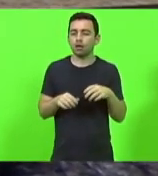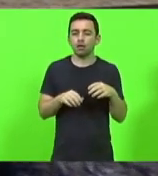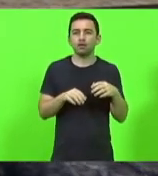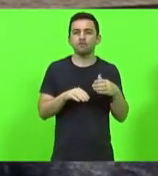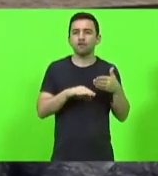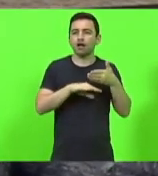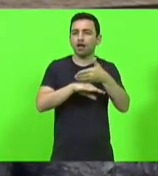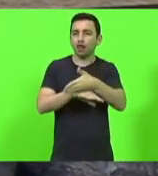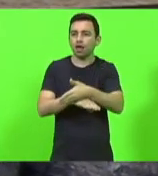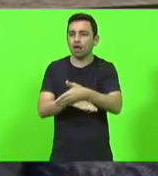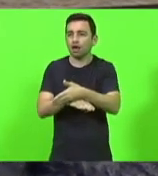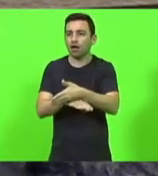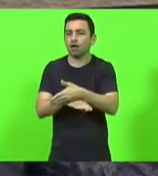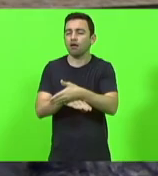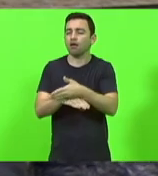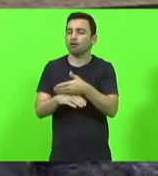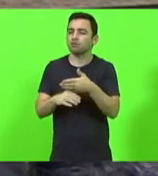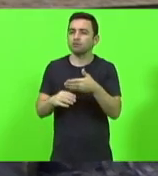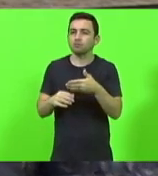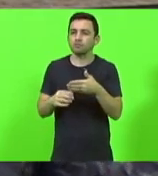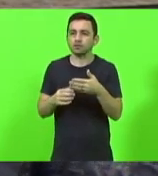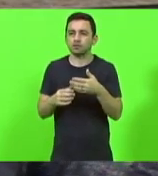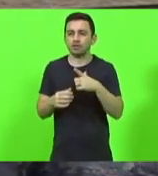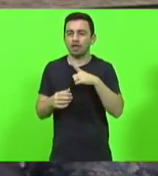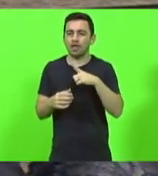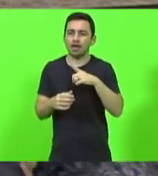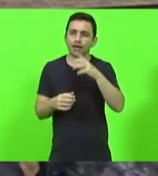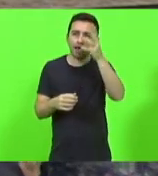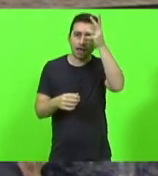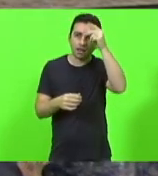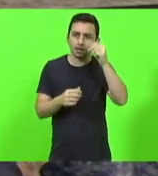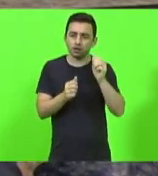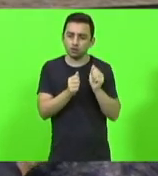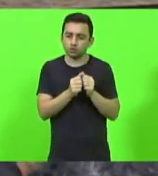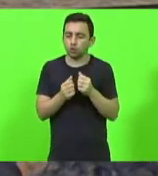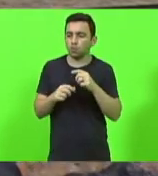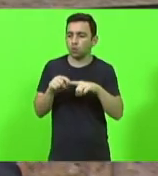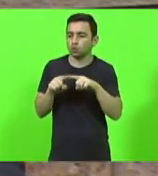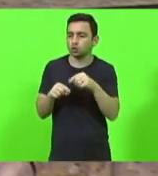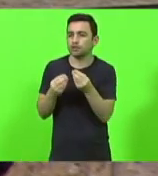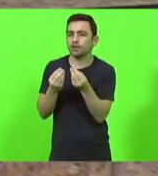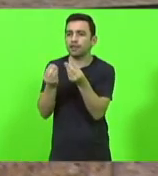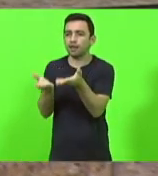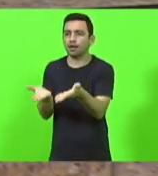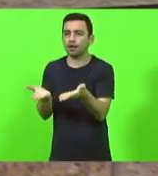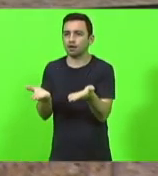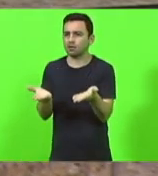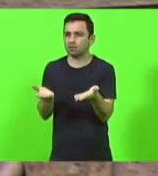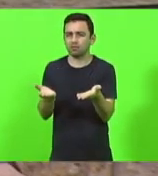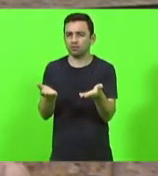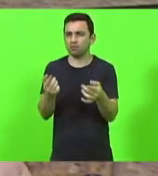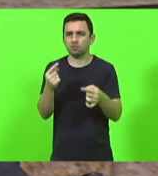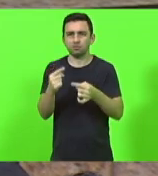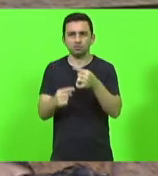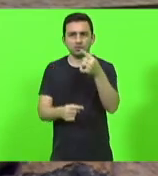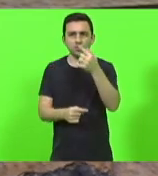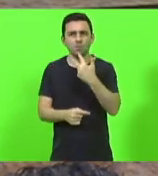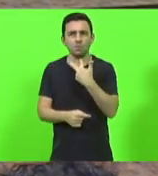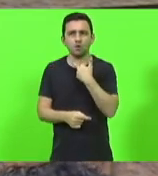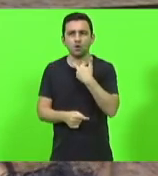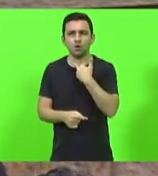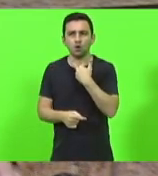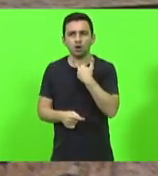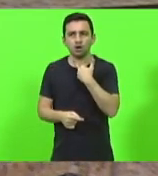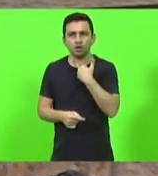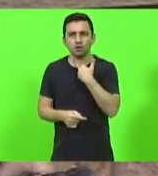pés de alface atrás da carroça dele, com uma galinha amarrada e entregar o produtinho dele no CEASA. Não vou deixar que isso aí passe. A grande